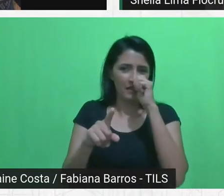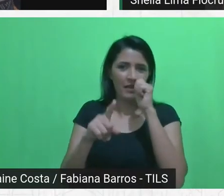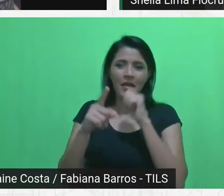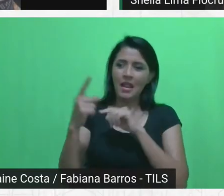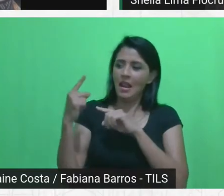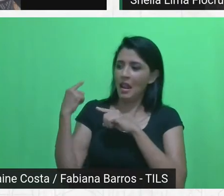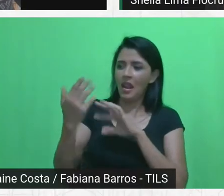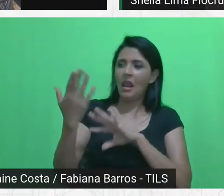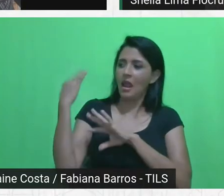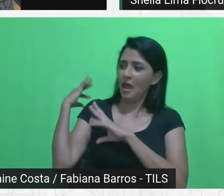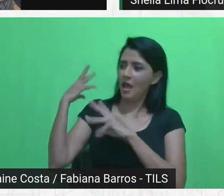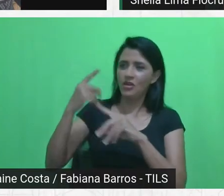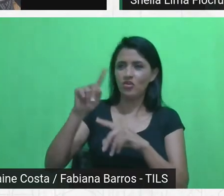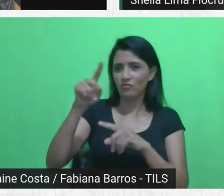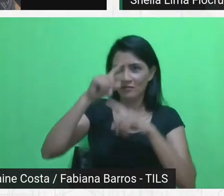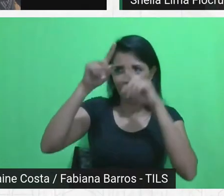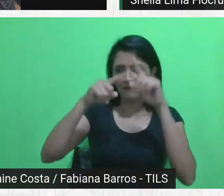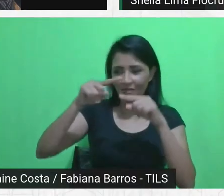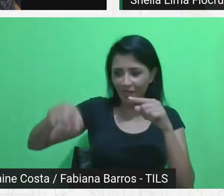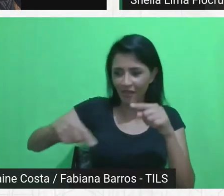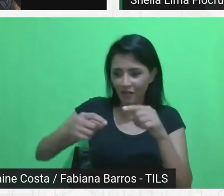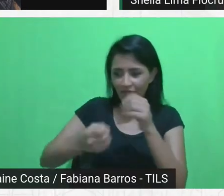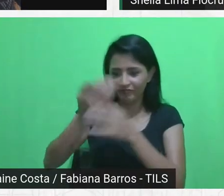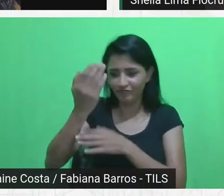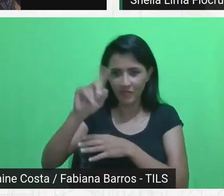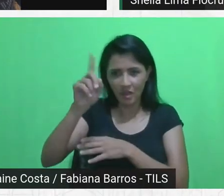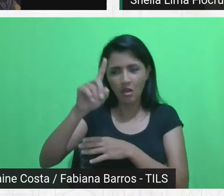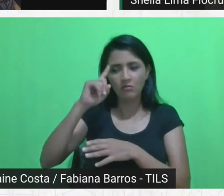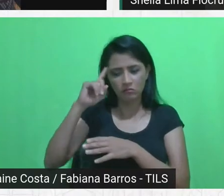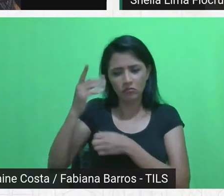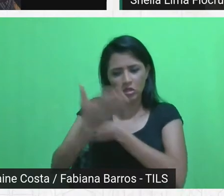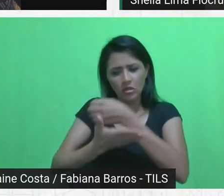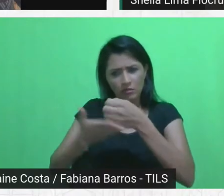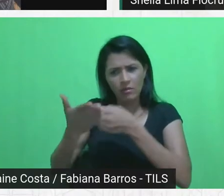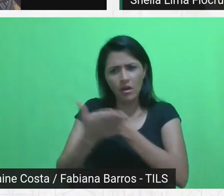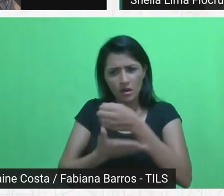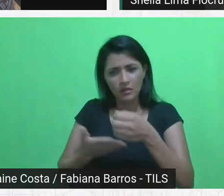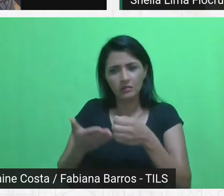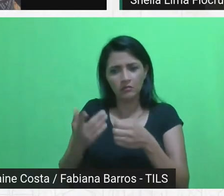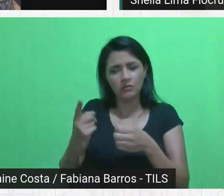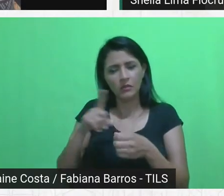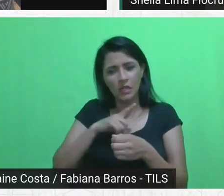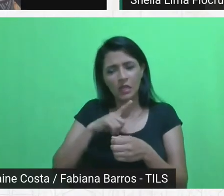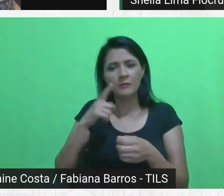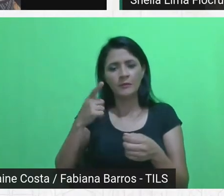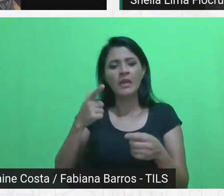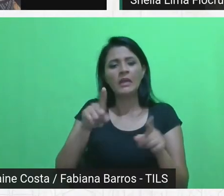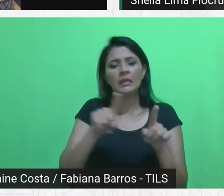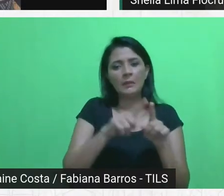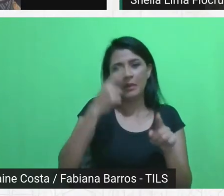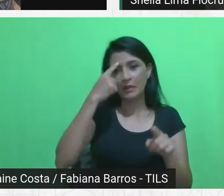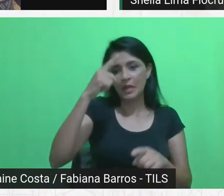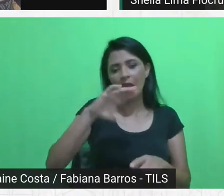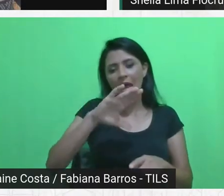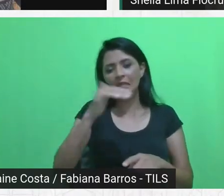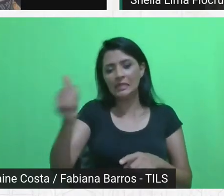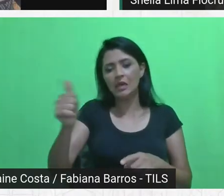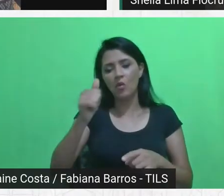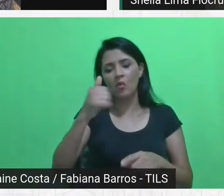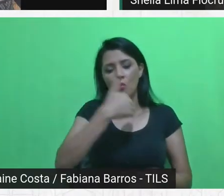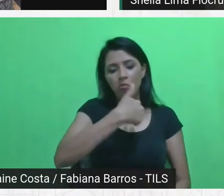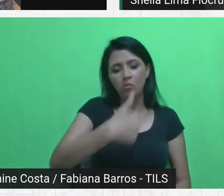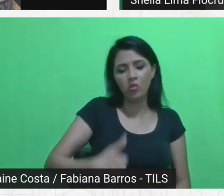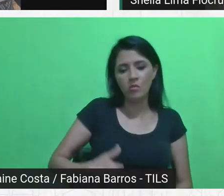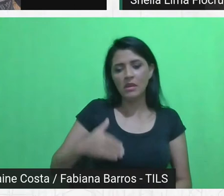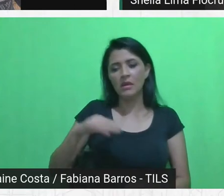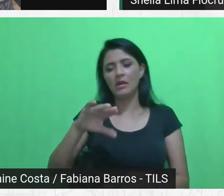inventando a roda, mas a gente tem fundamentos e a ideia também de que a ação pública e a ação comunitária, elas podem ter